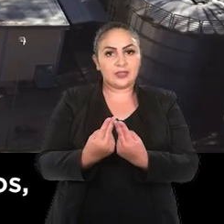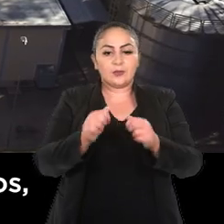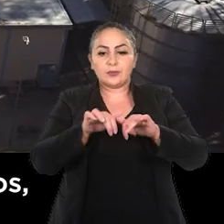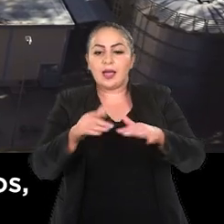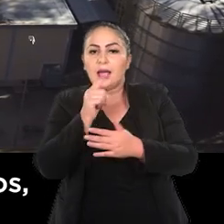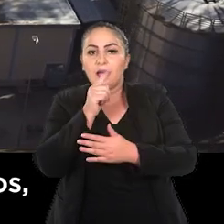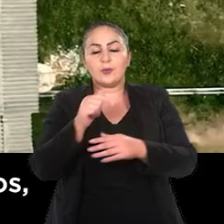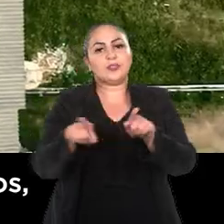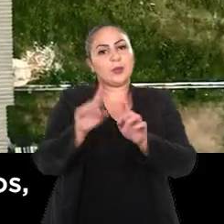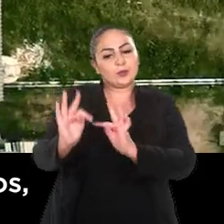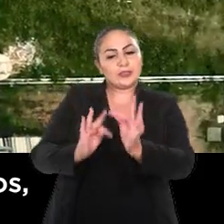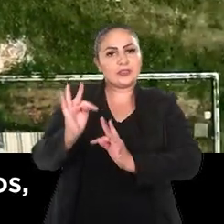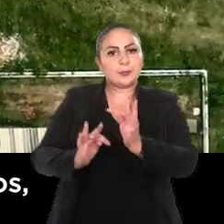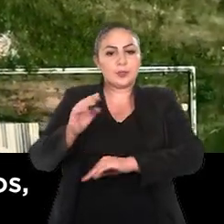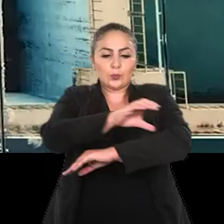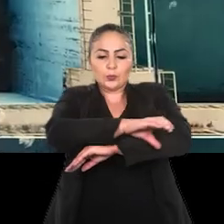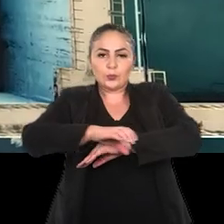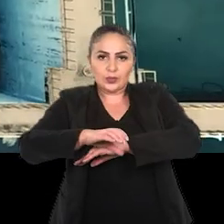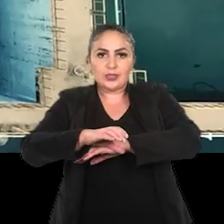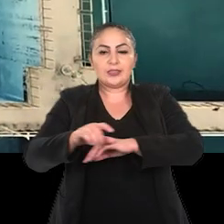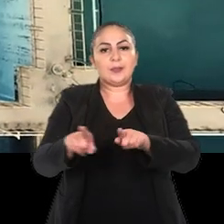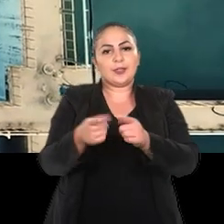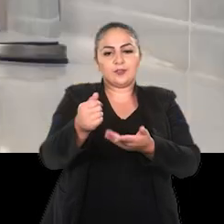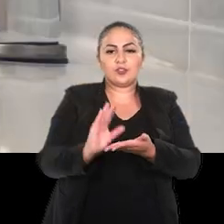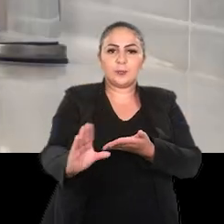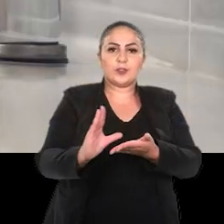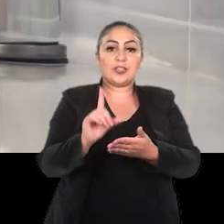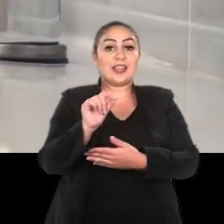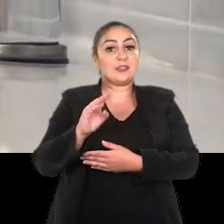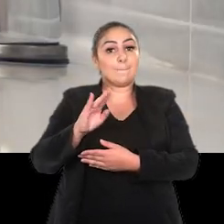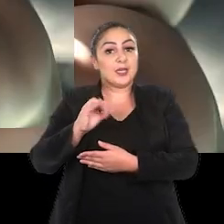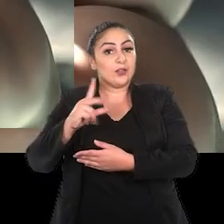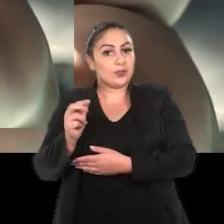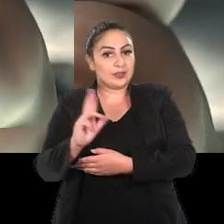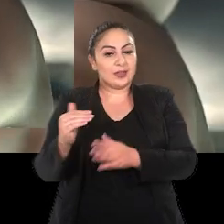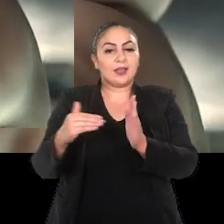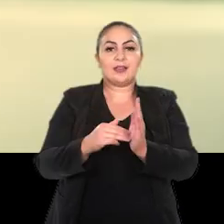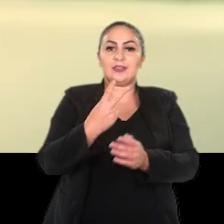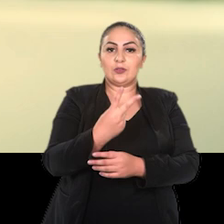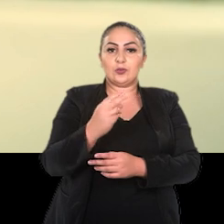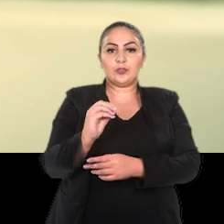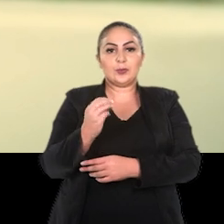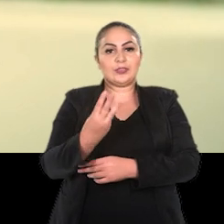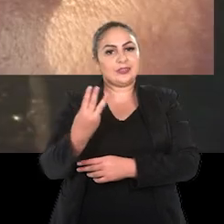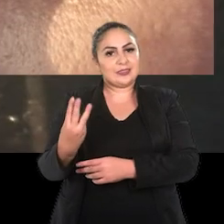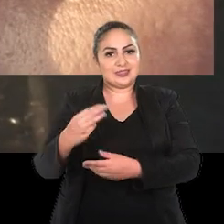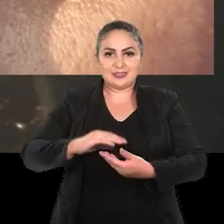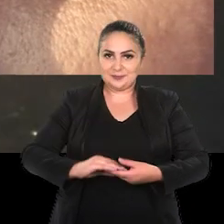abastecimento de água e o tratamento de esgotos, com investimentos de 10 bilhões de reais até 2033.